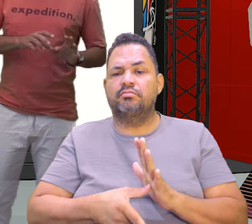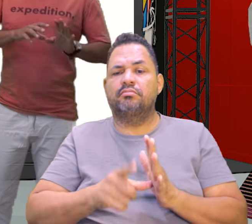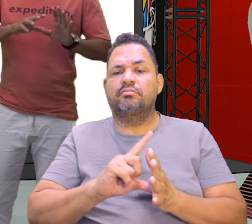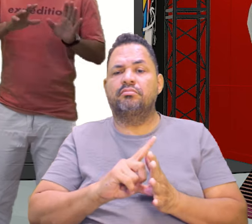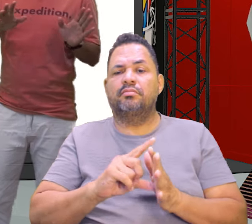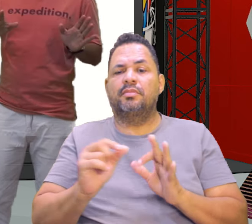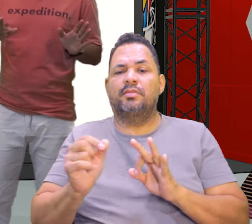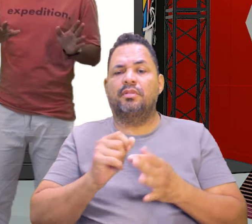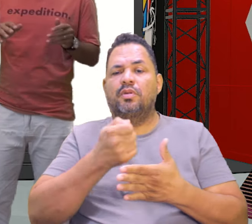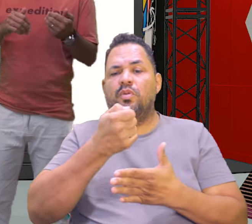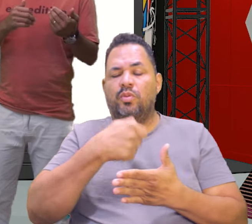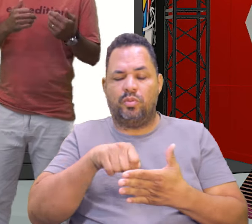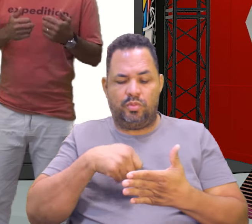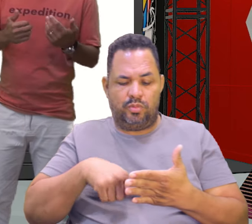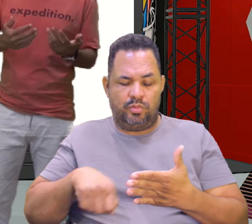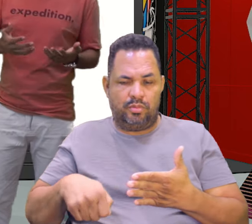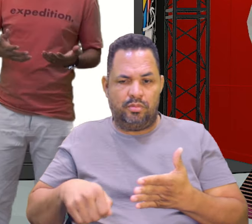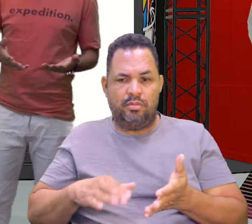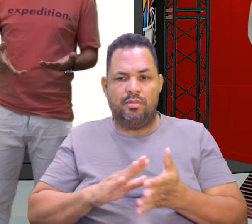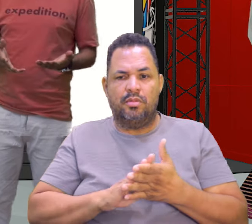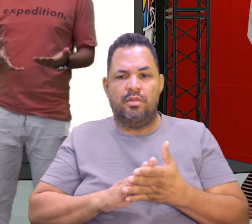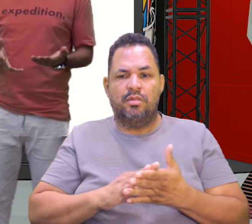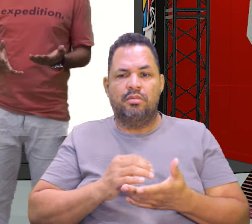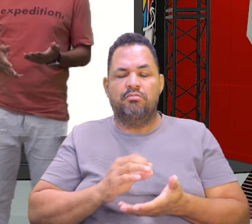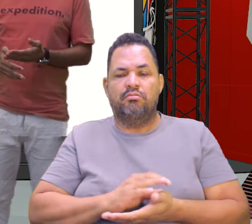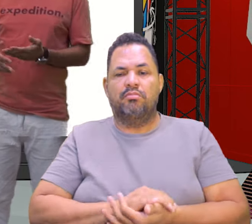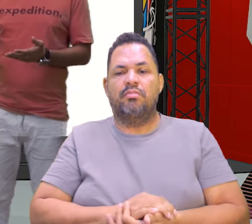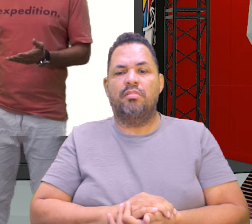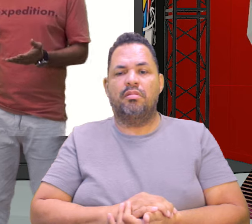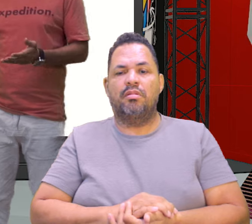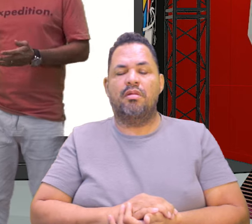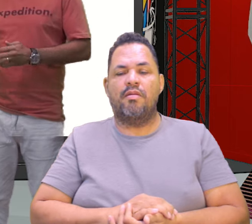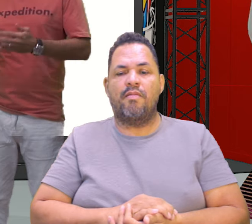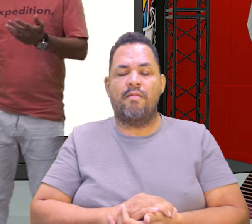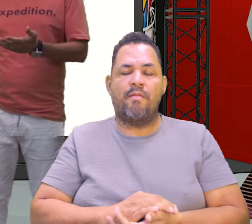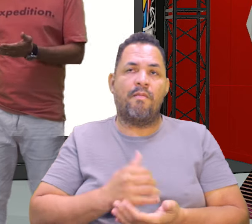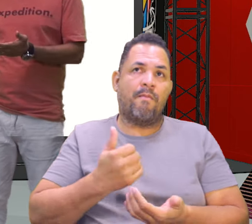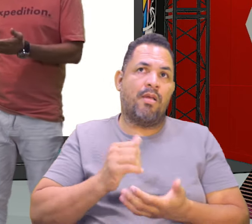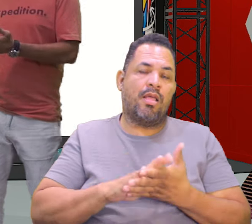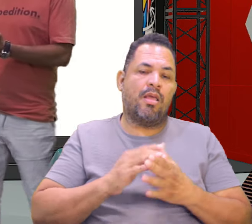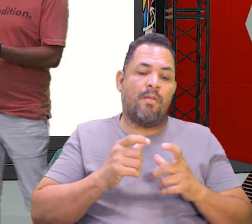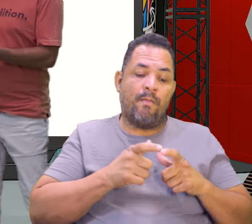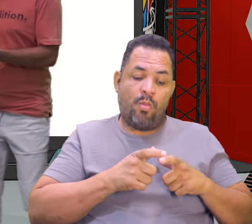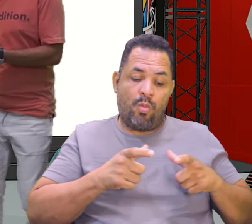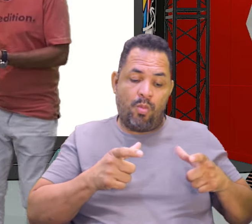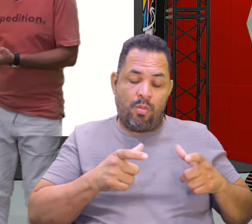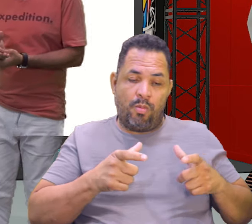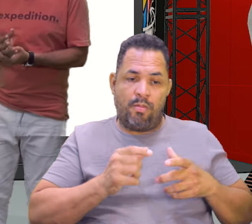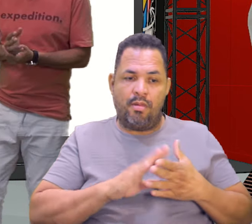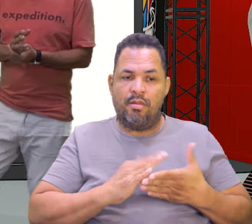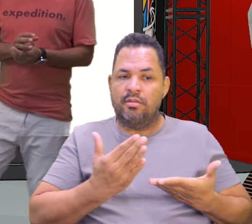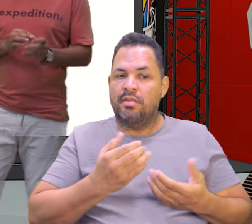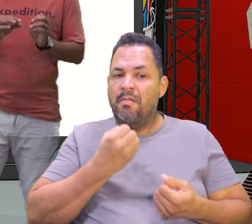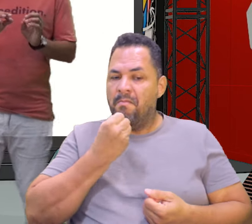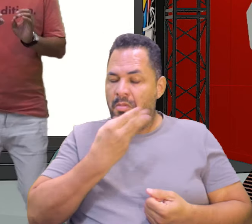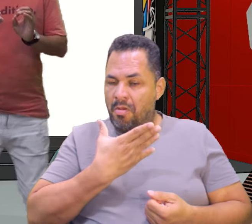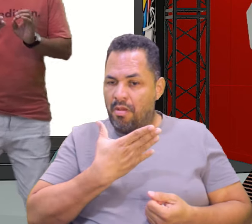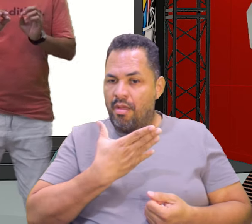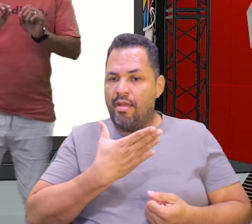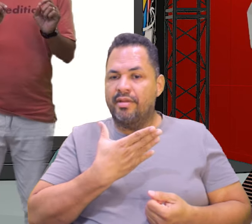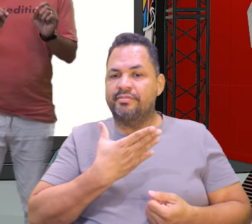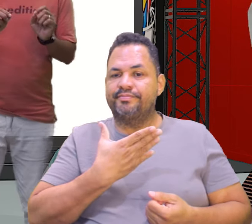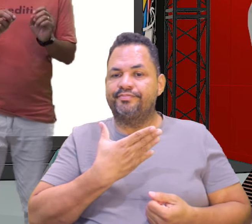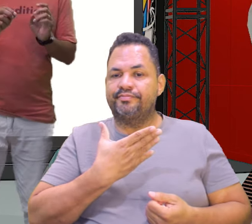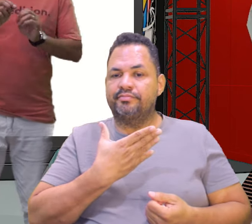prova. Vocês já fizeram a prova? A maioria foi muito bem, a outra maioria foi melhor ainda, está bom. É. E